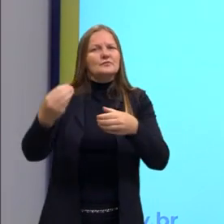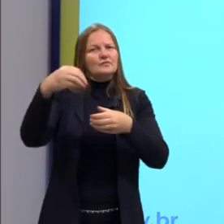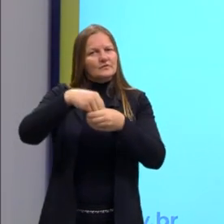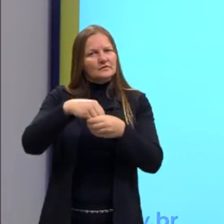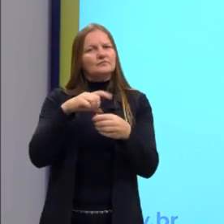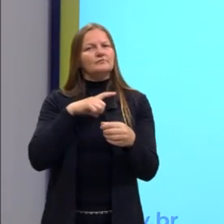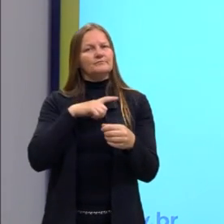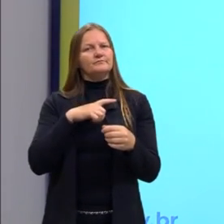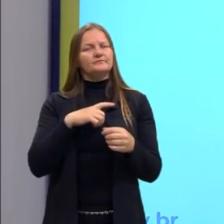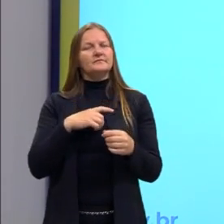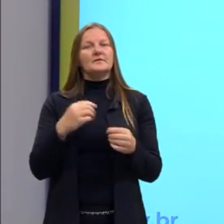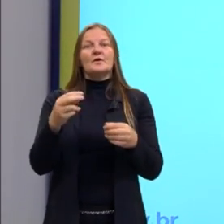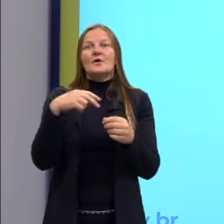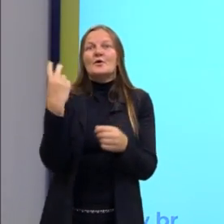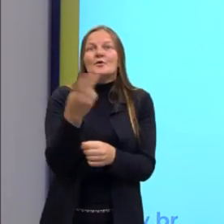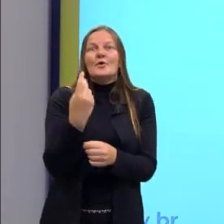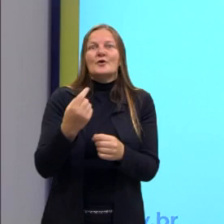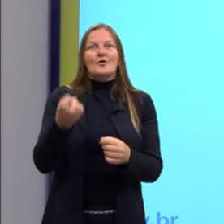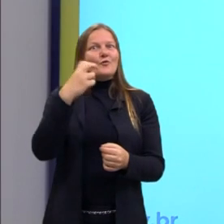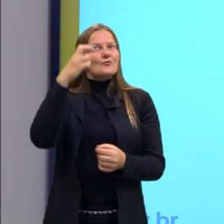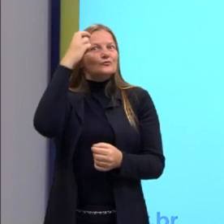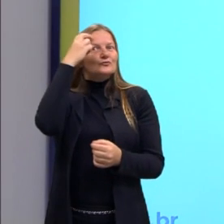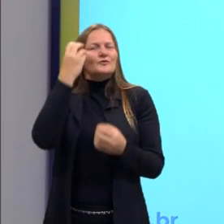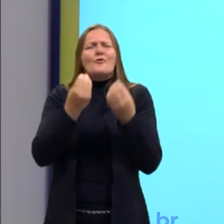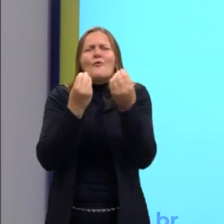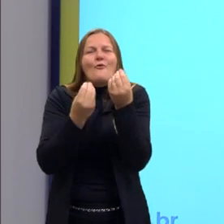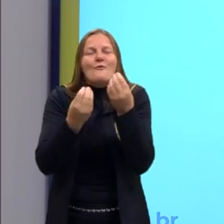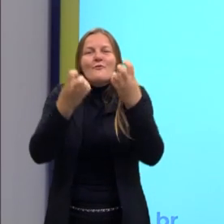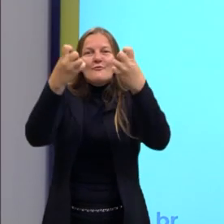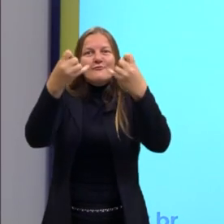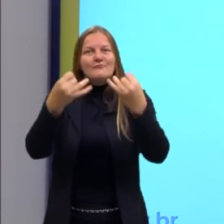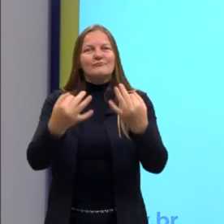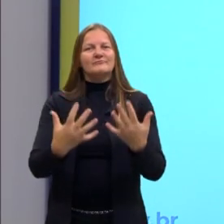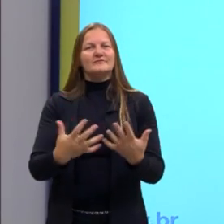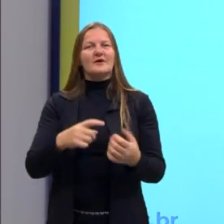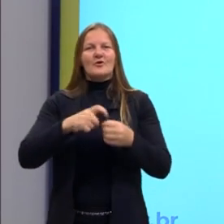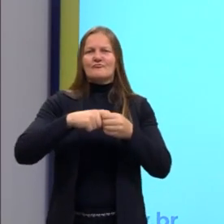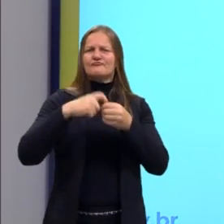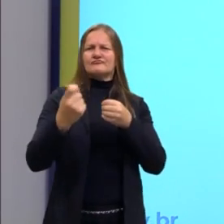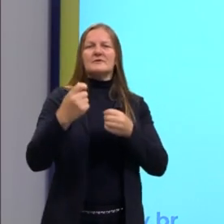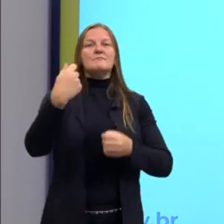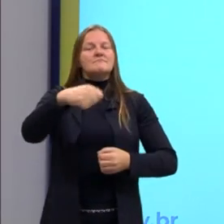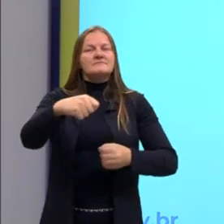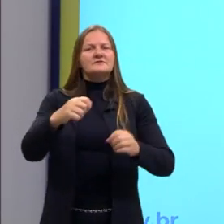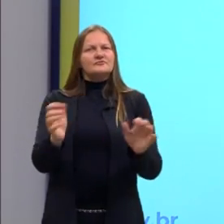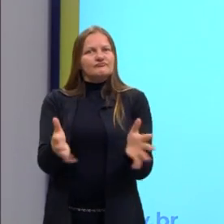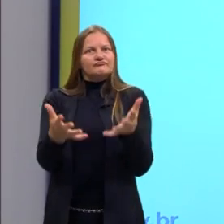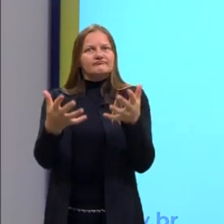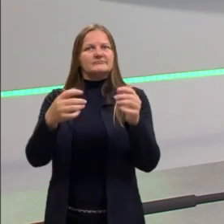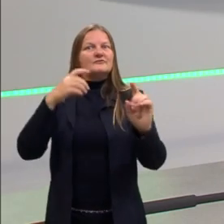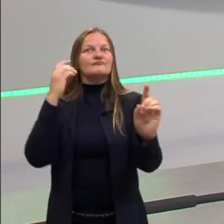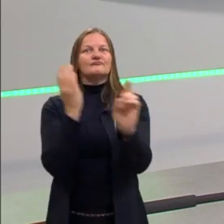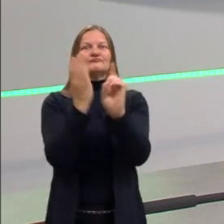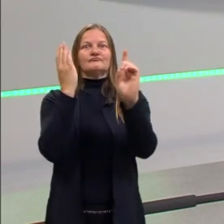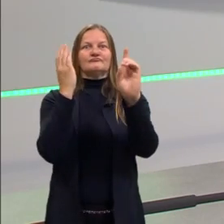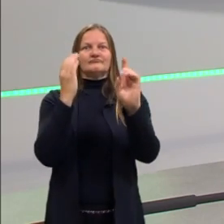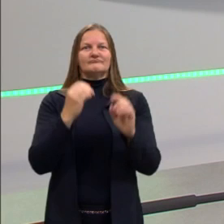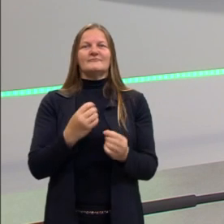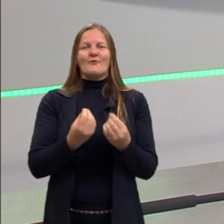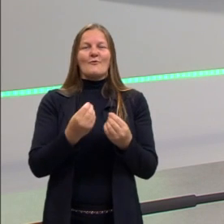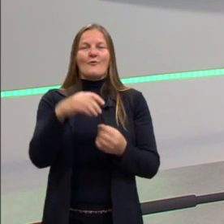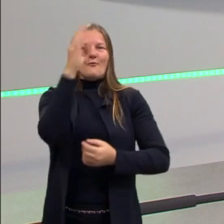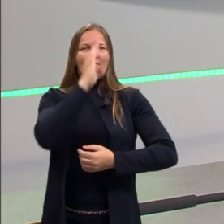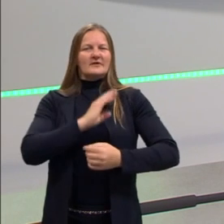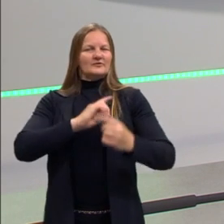da nossa cultura, de, olha, agora eu sou independente, eu preciso me encontrar como um